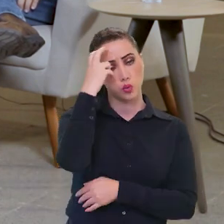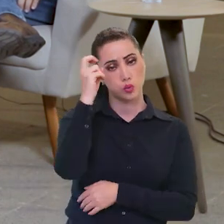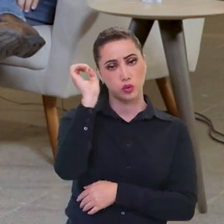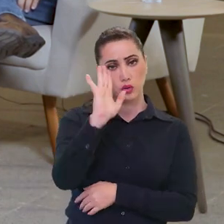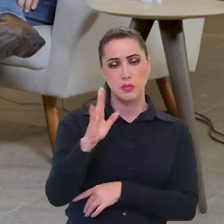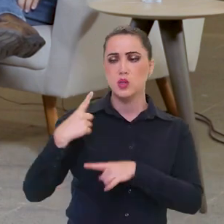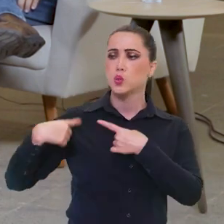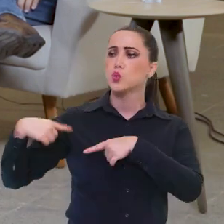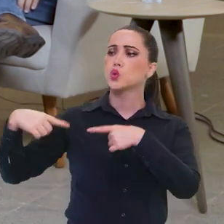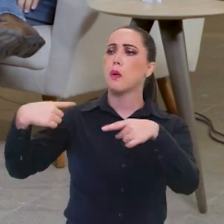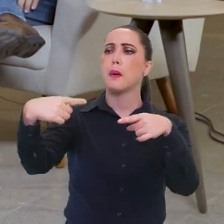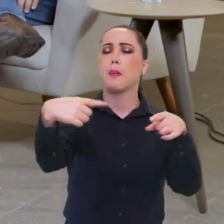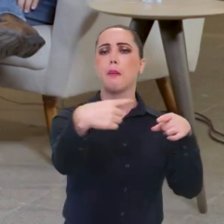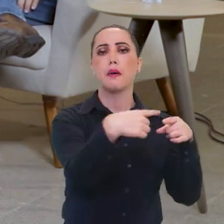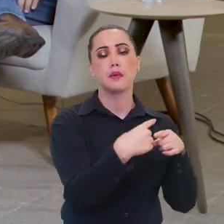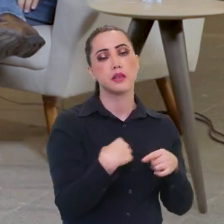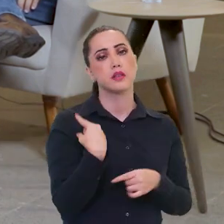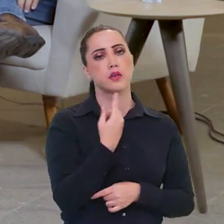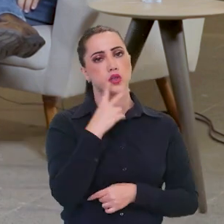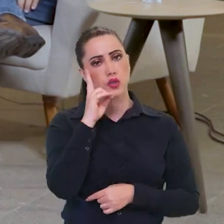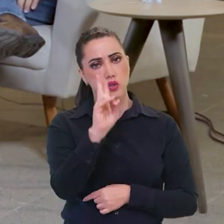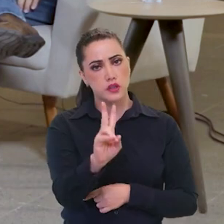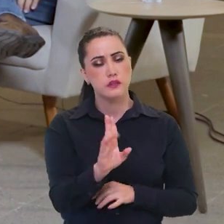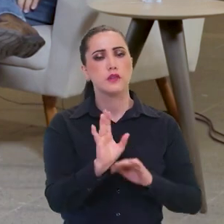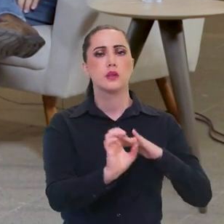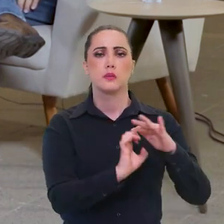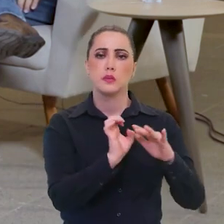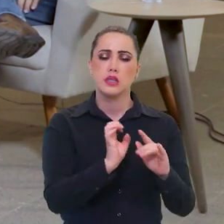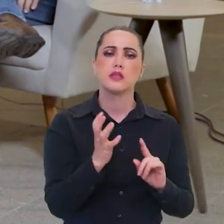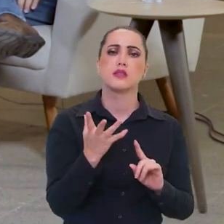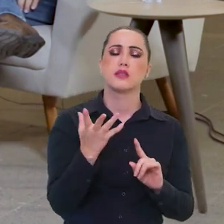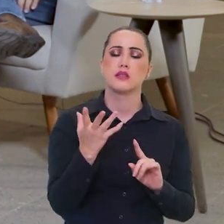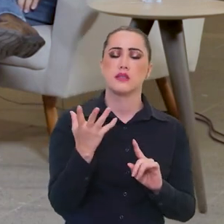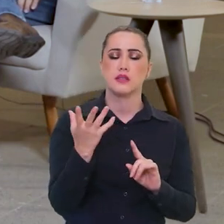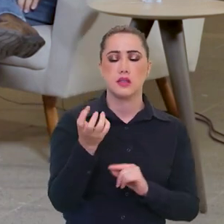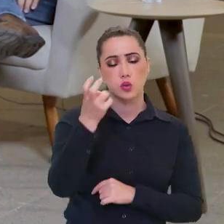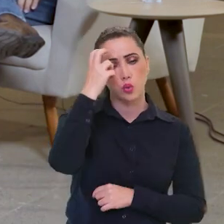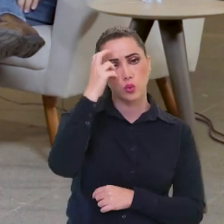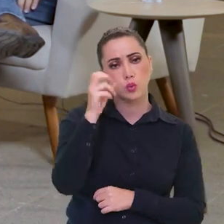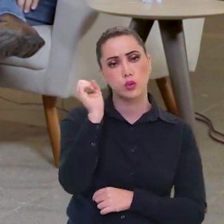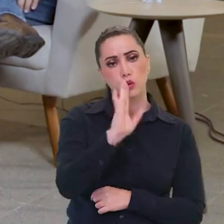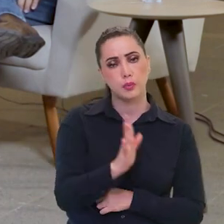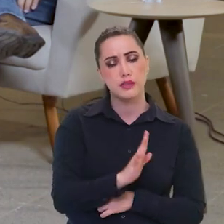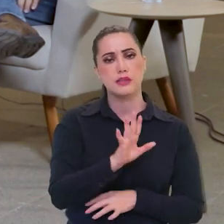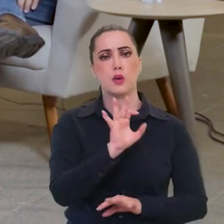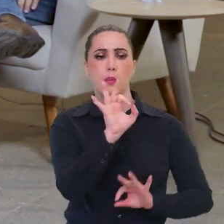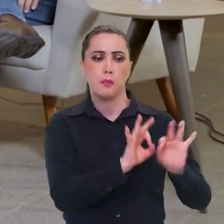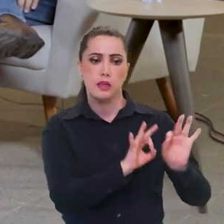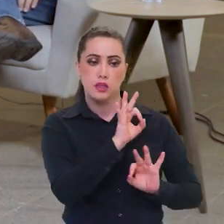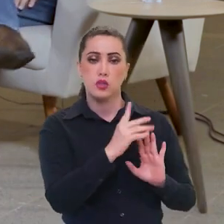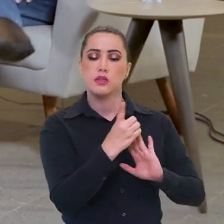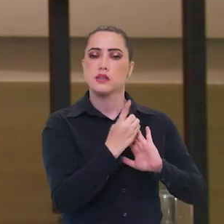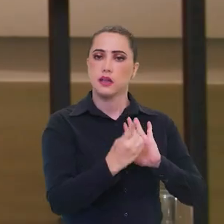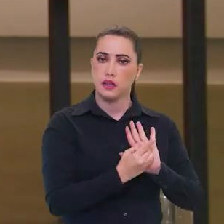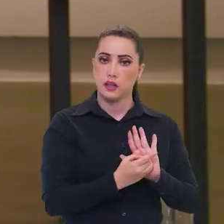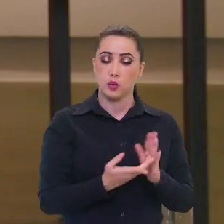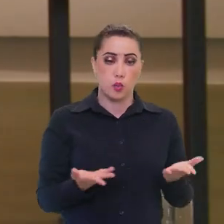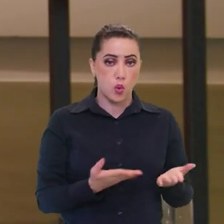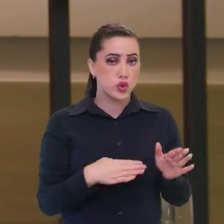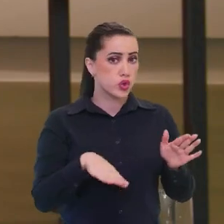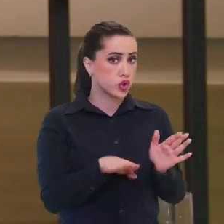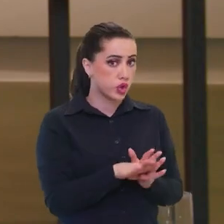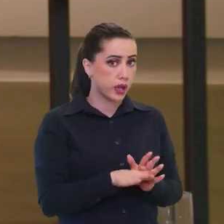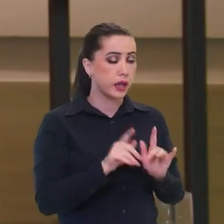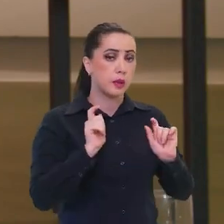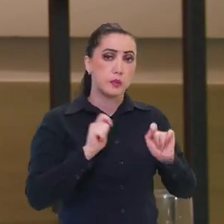Então, ouvimos os agentes de cultura do Brasil para formatar esse decreto. Então, ele chega